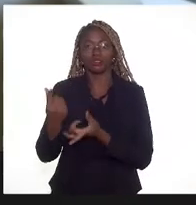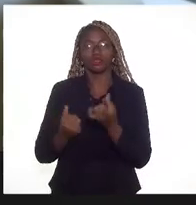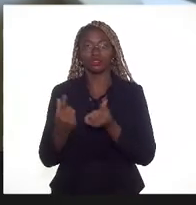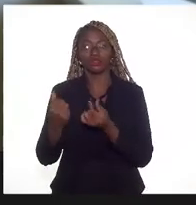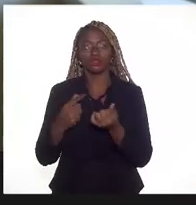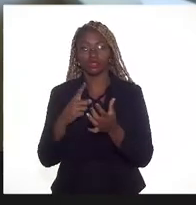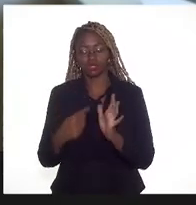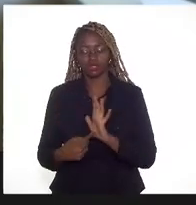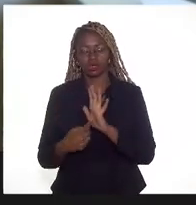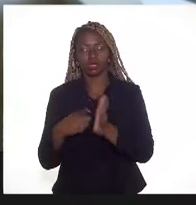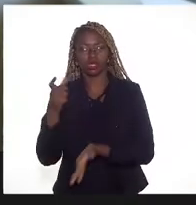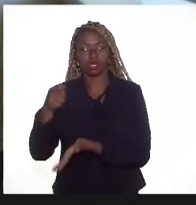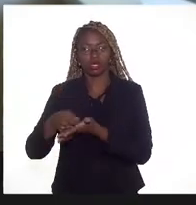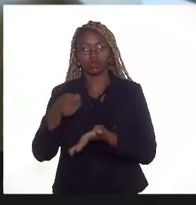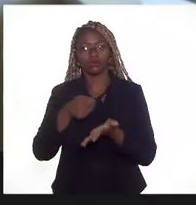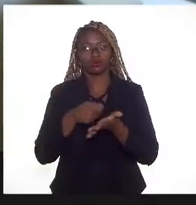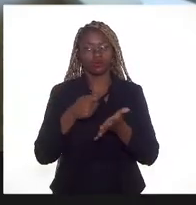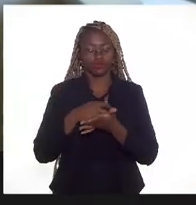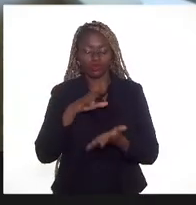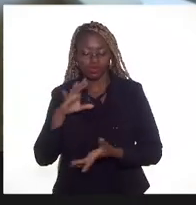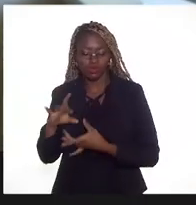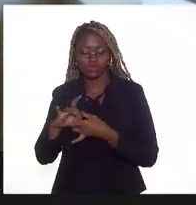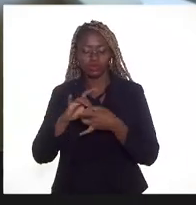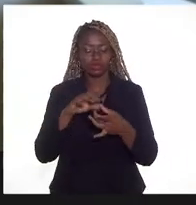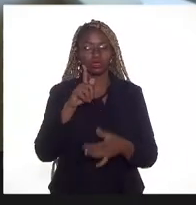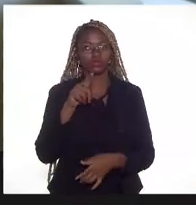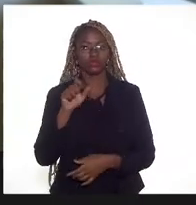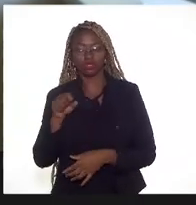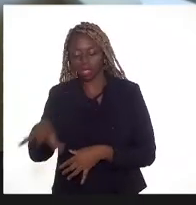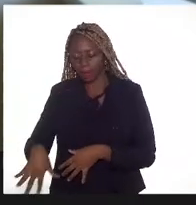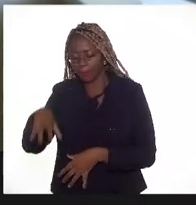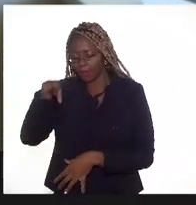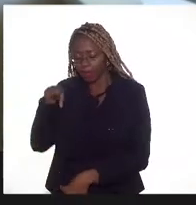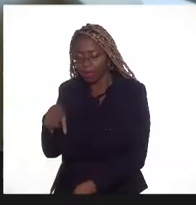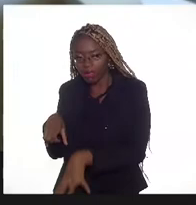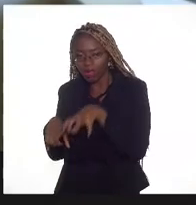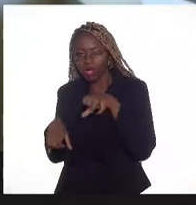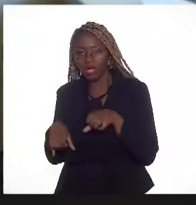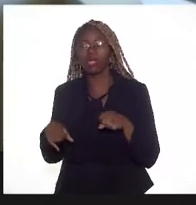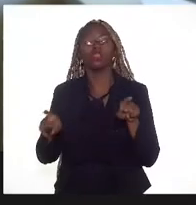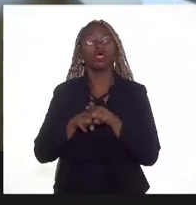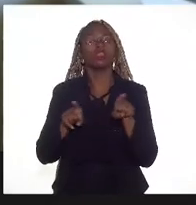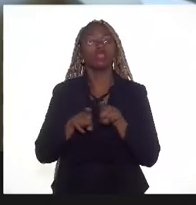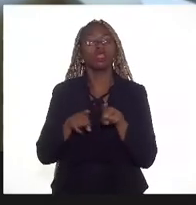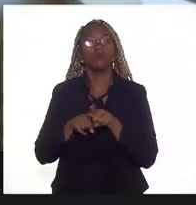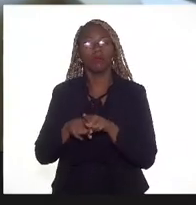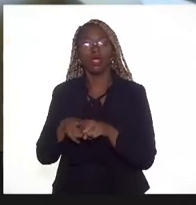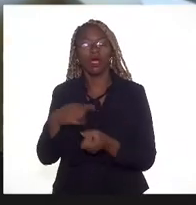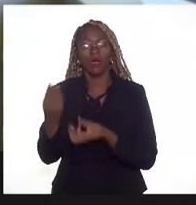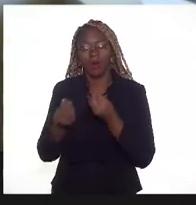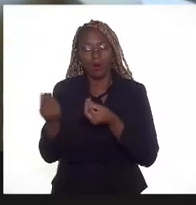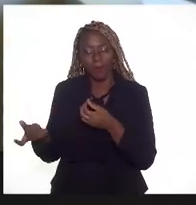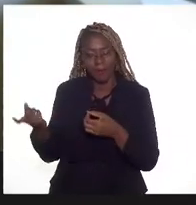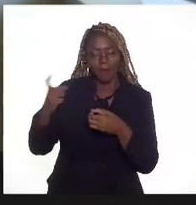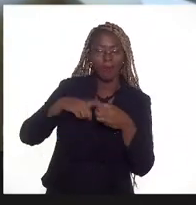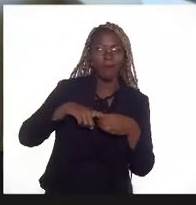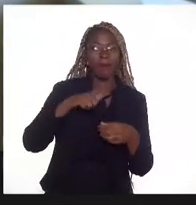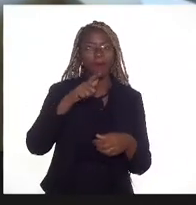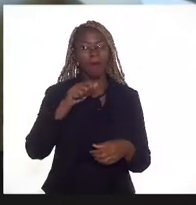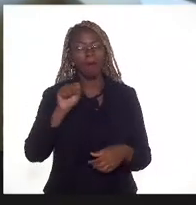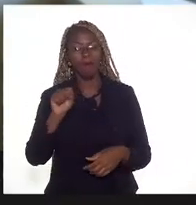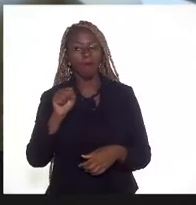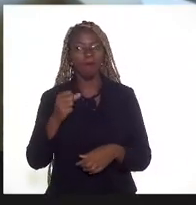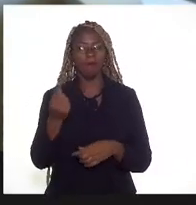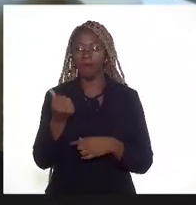das correntes de gás extraído em diversos pontos e campos, qual o volume de gás reinjetado, o